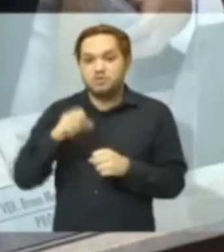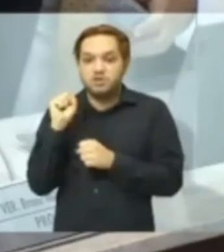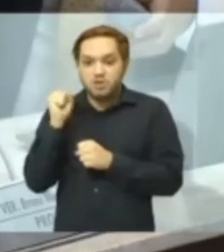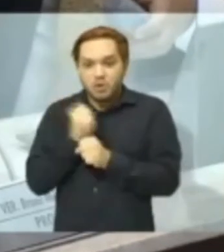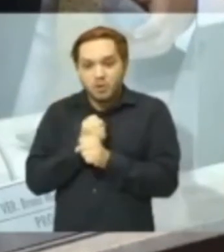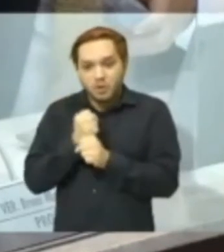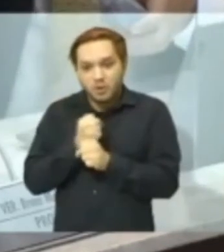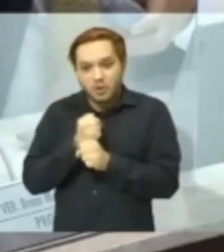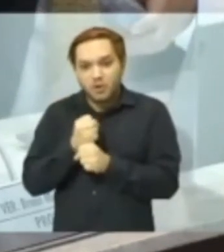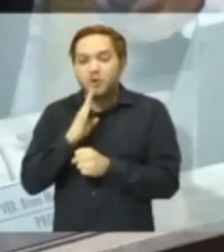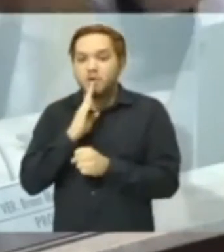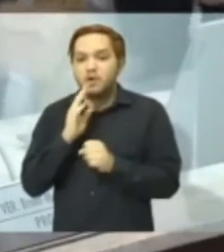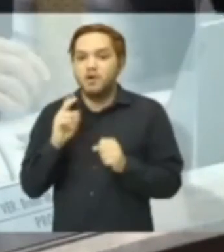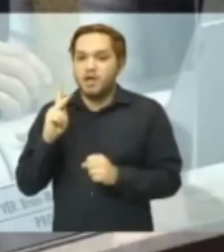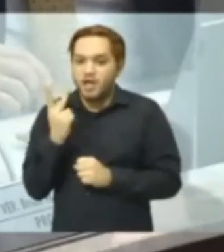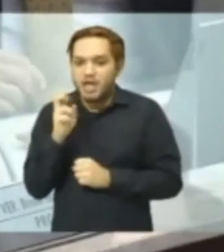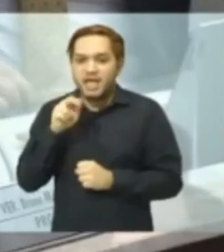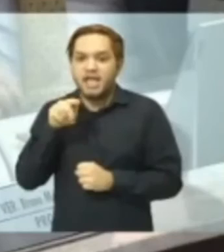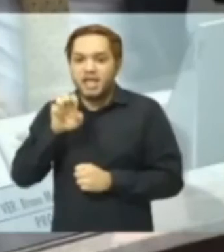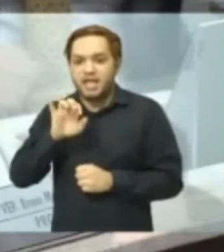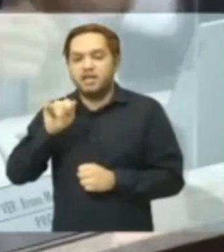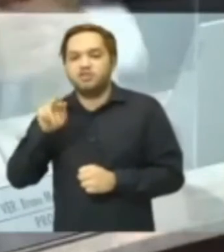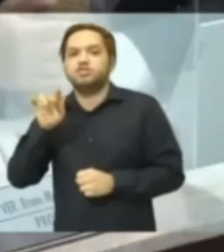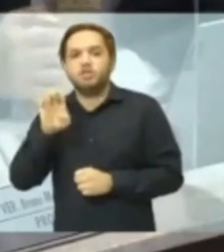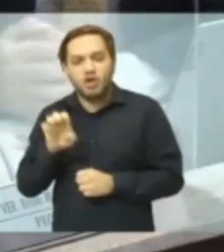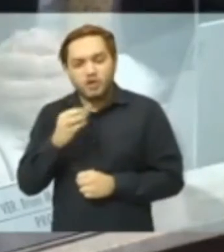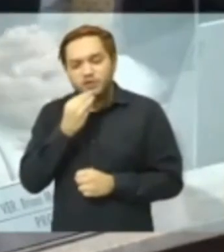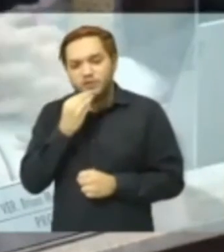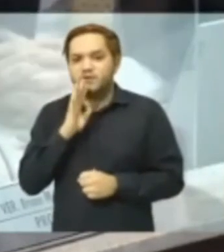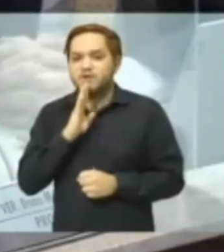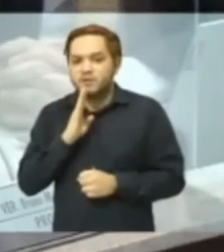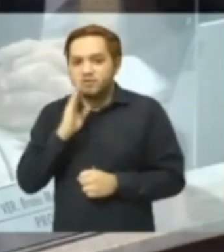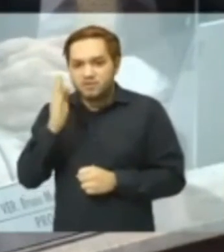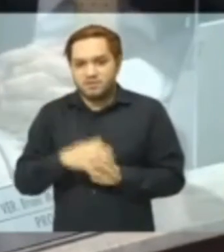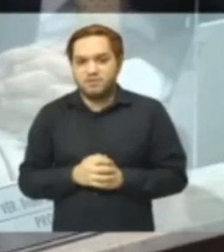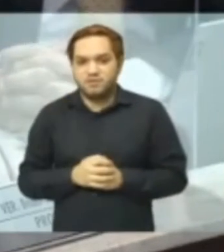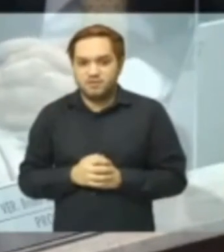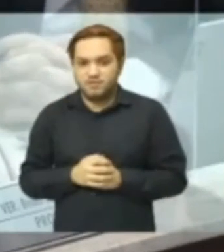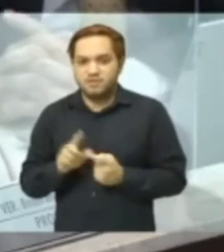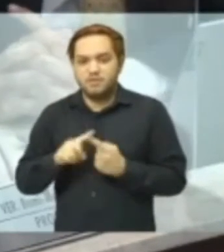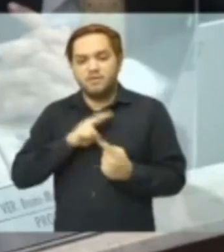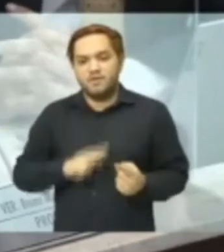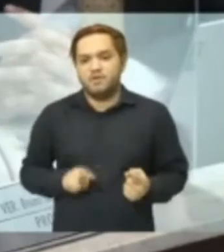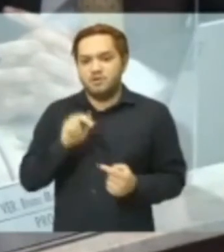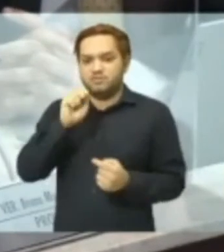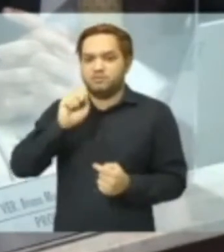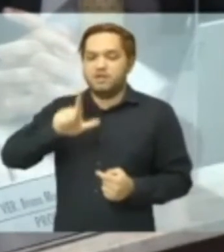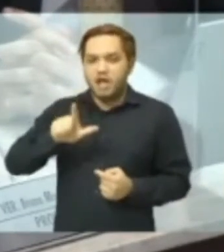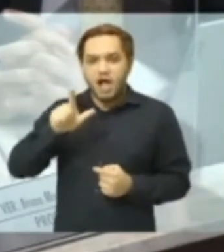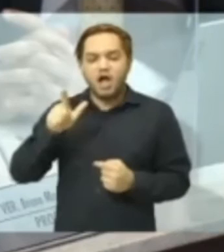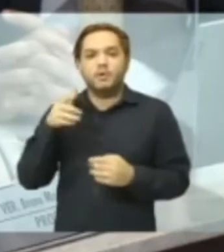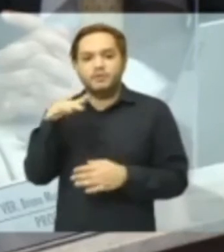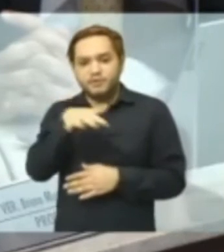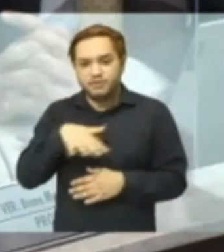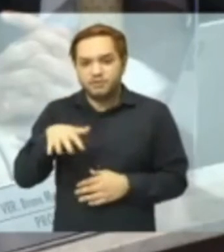conhecer o Henrique Jorge, trabalho do vereador Eudes. Vá lá na montada, conhecer o vereador Raul e saber as necessidades da